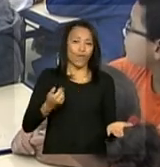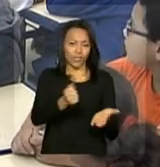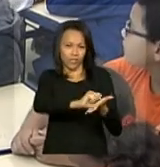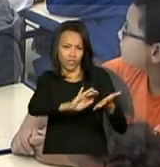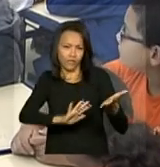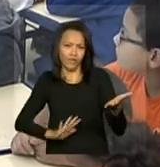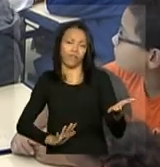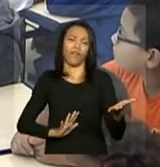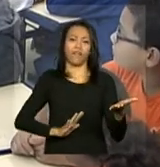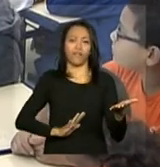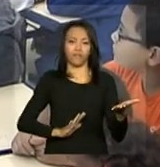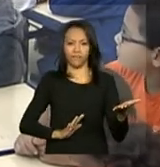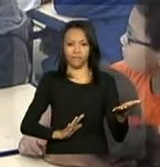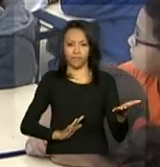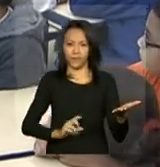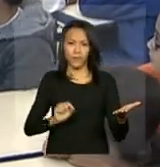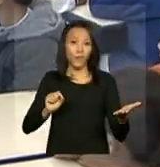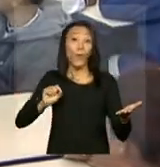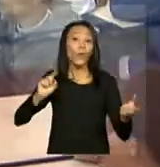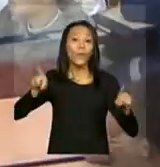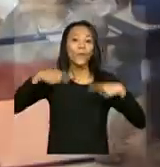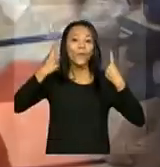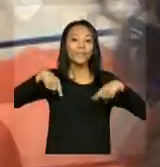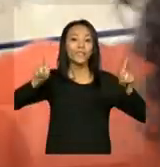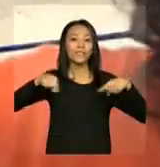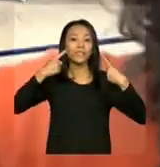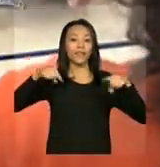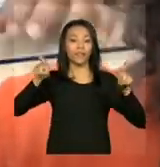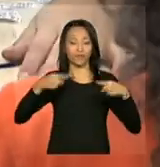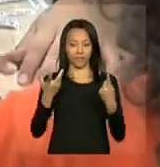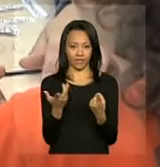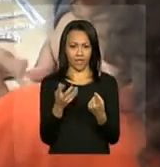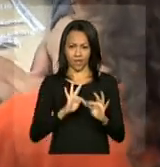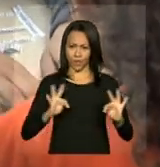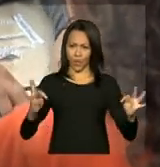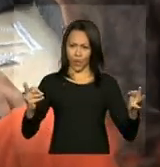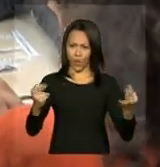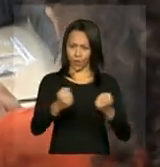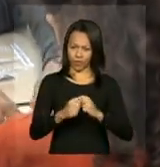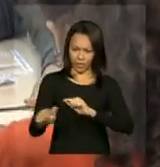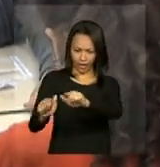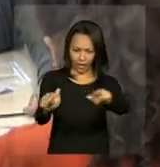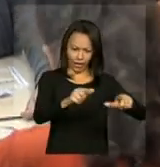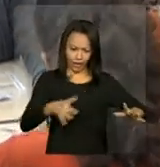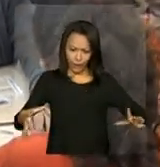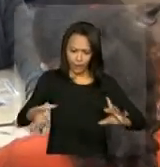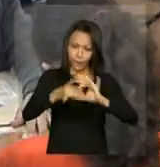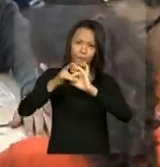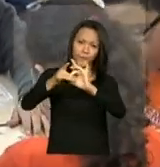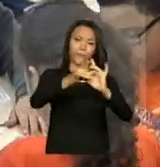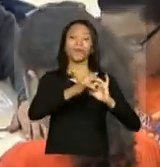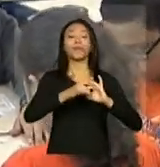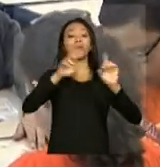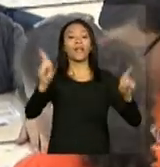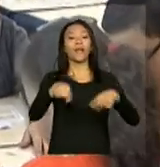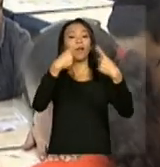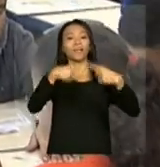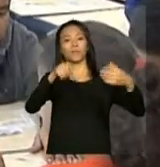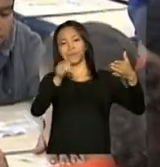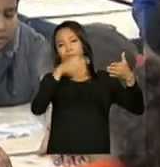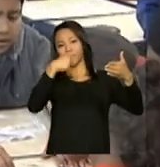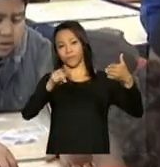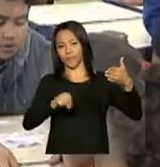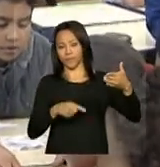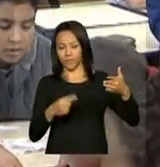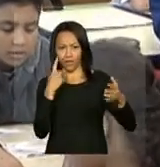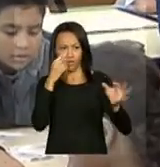com músicas. Todo mundo trabalhando junto e aos poucos a letra da música vai ganhando